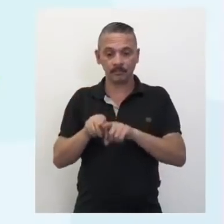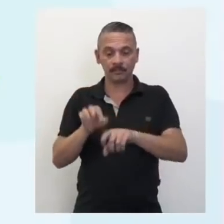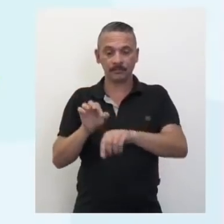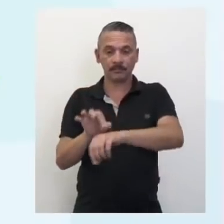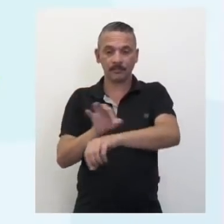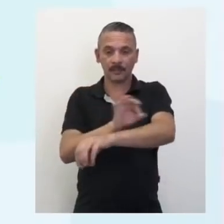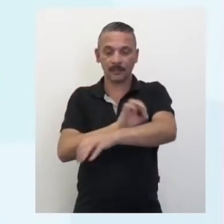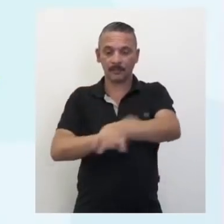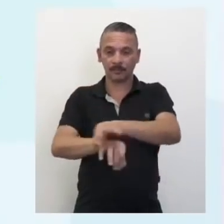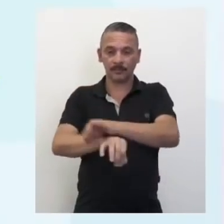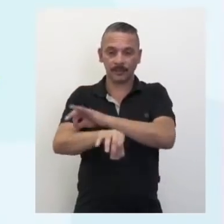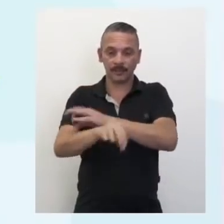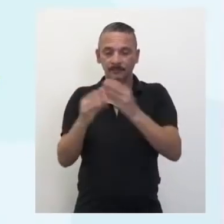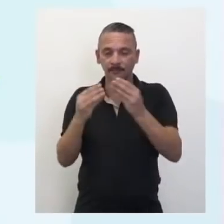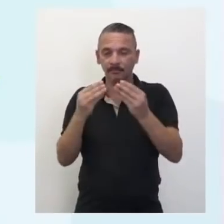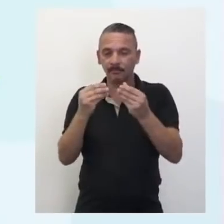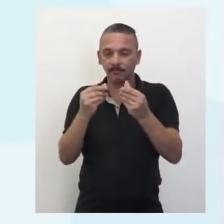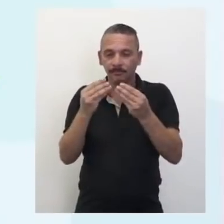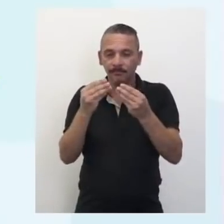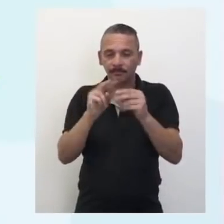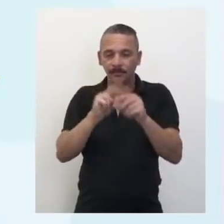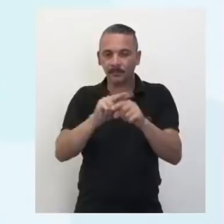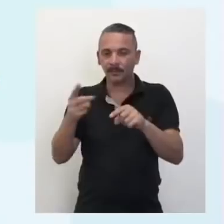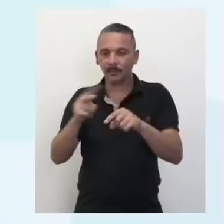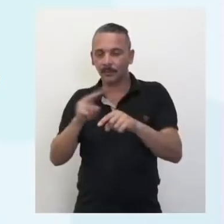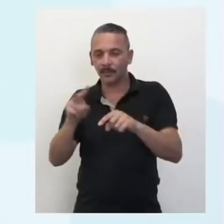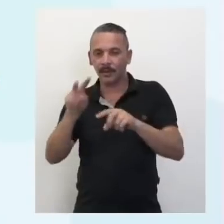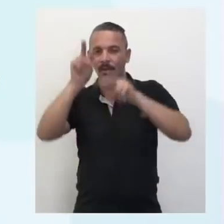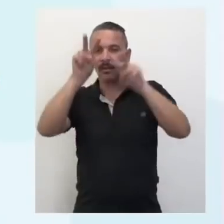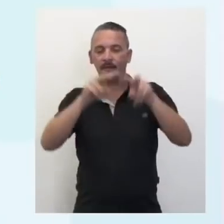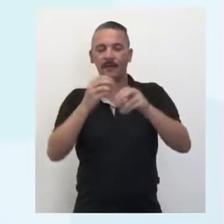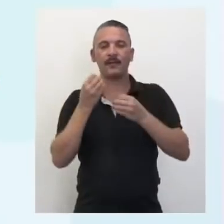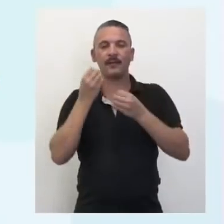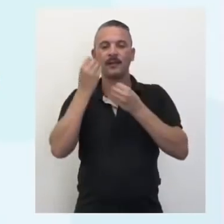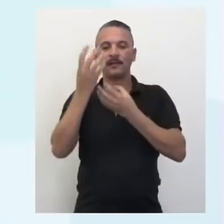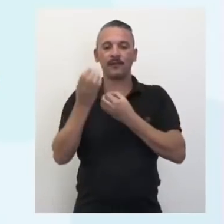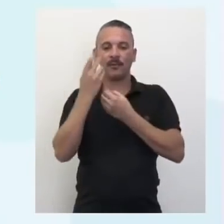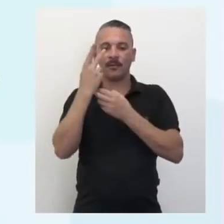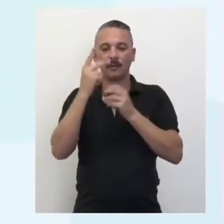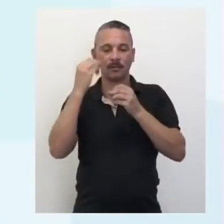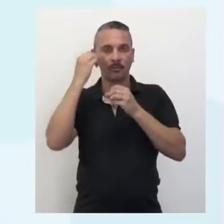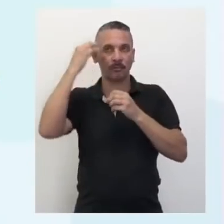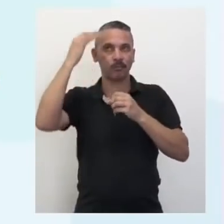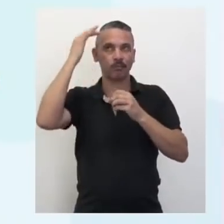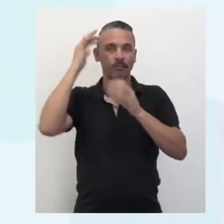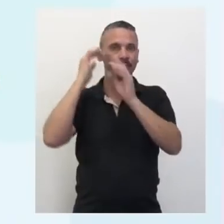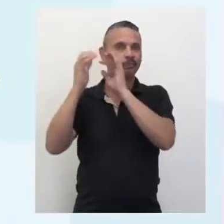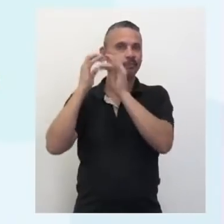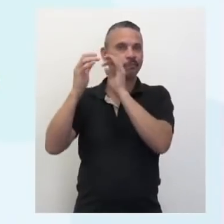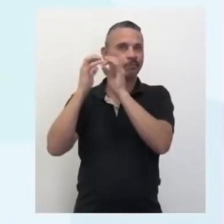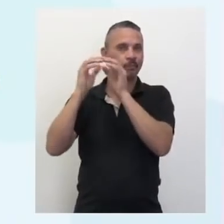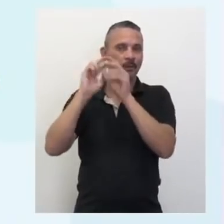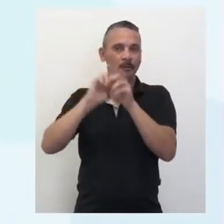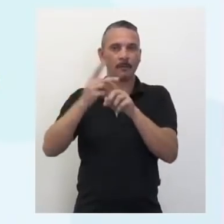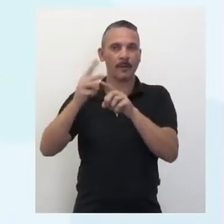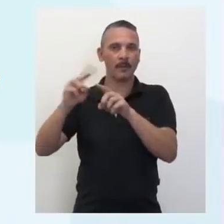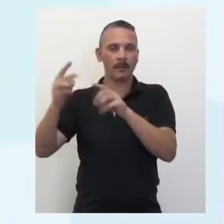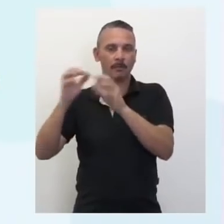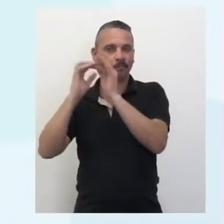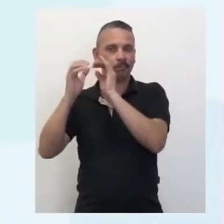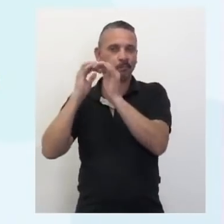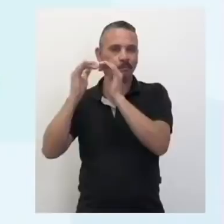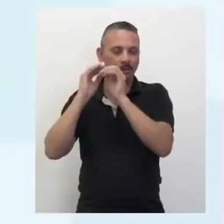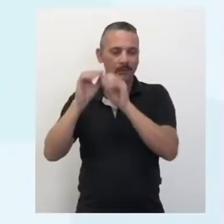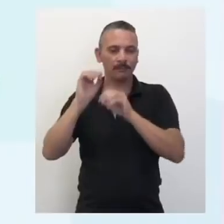sensíveis, né? Que são decodificadoras e vão levar essa informação através do nervo óptico para o nosso cérebro, decodificadas, né? Então, gente